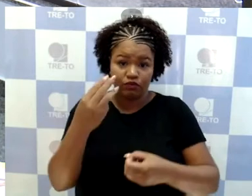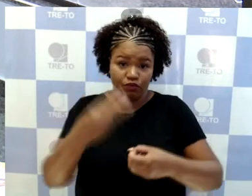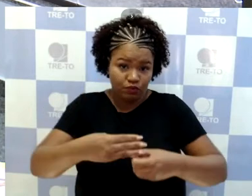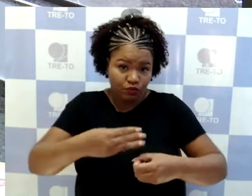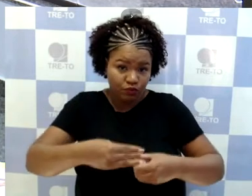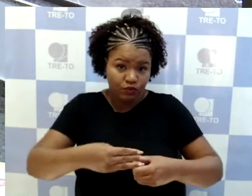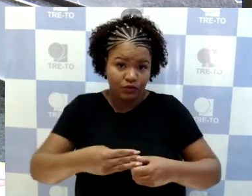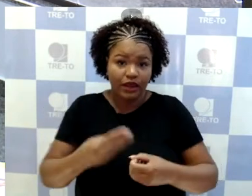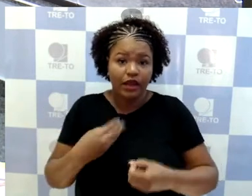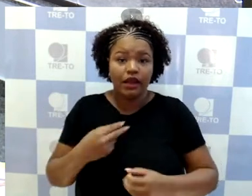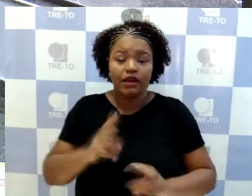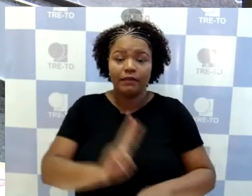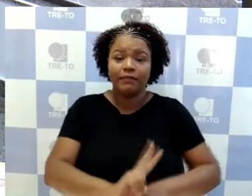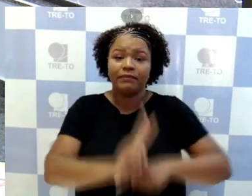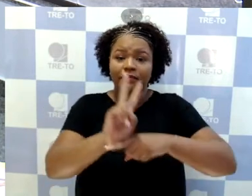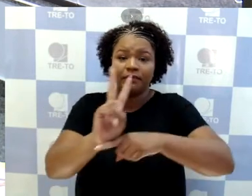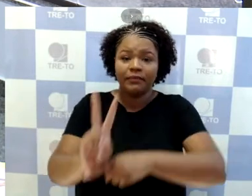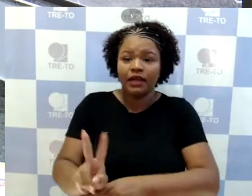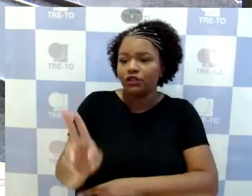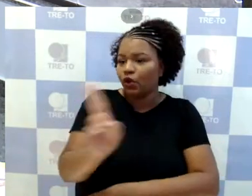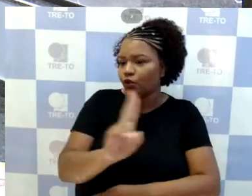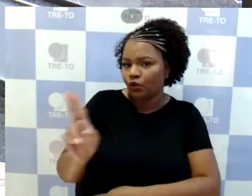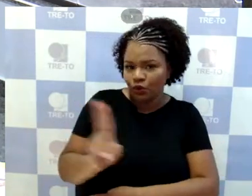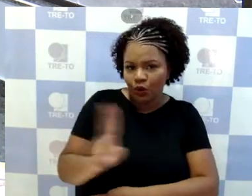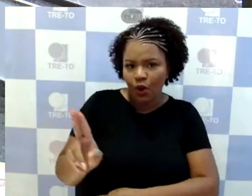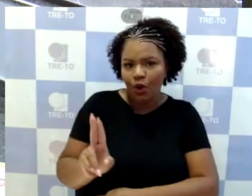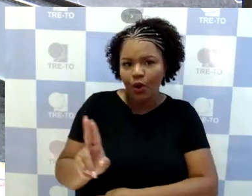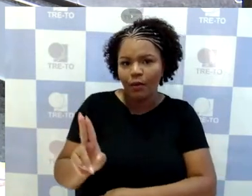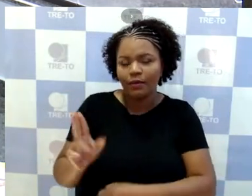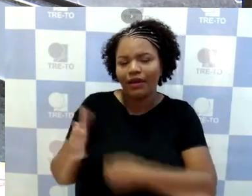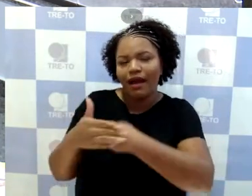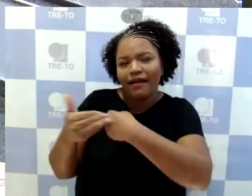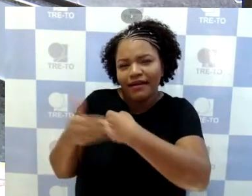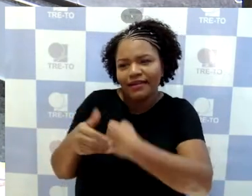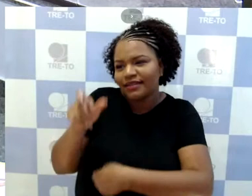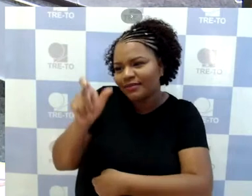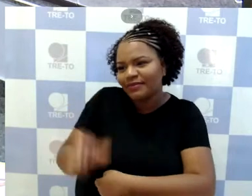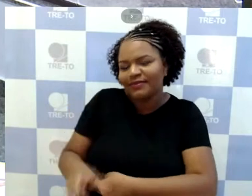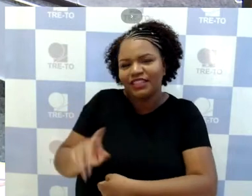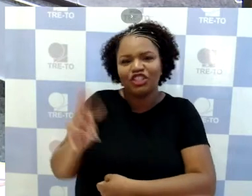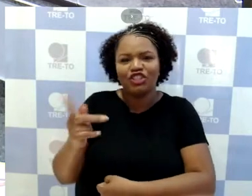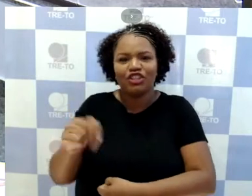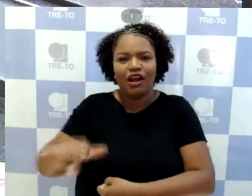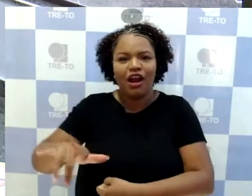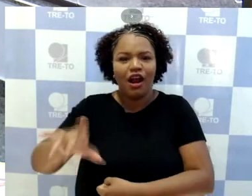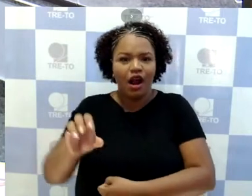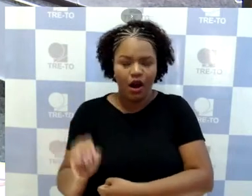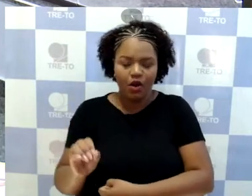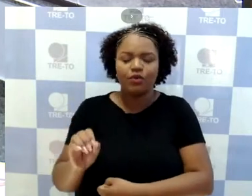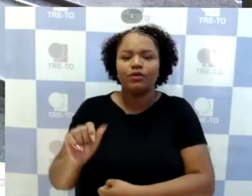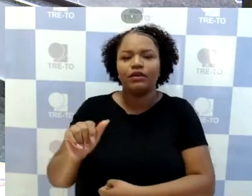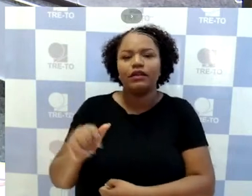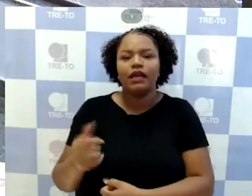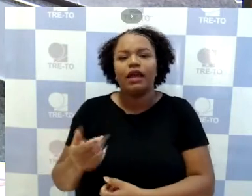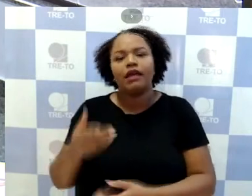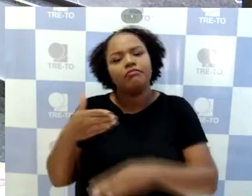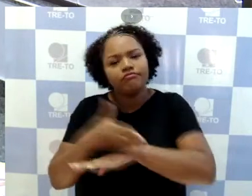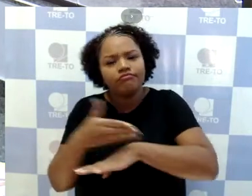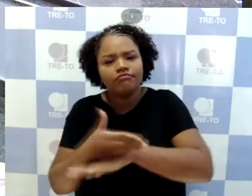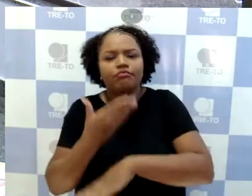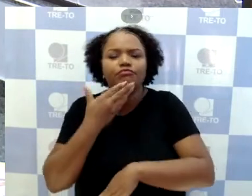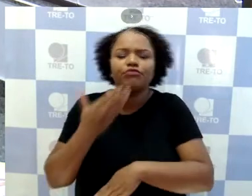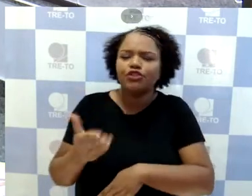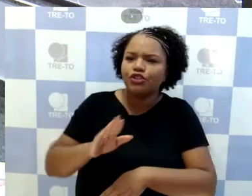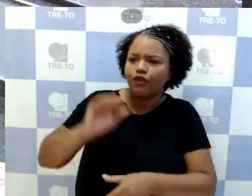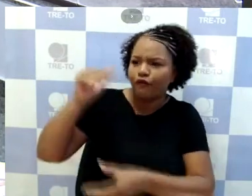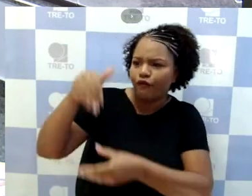campanha eleitoral do candidato Tiago Andrino, que participa ativamente do processo eleitoral, pedindo votos ao candidato, inclusive